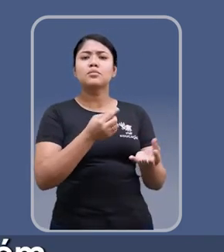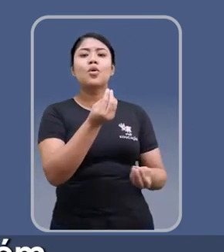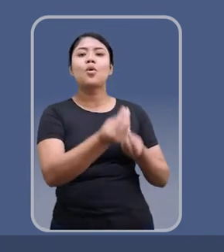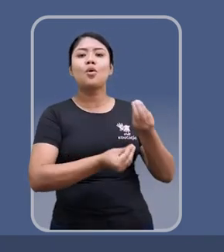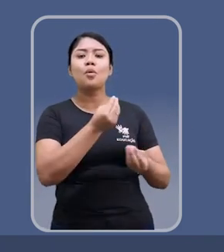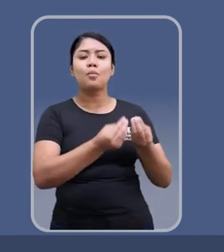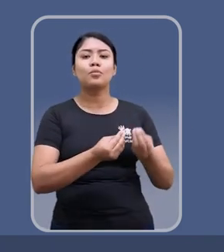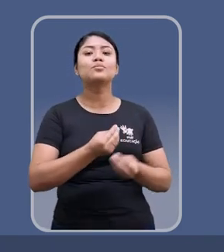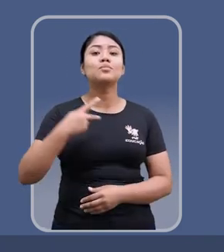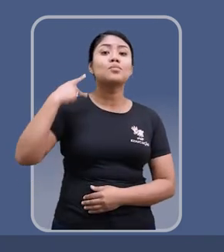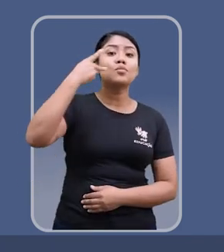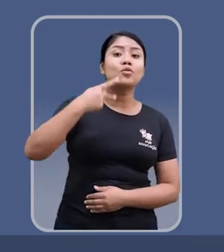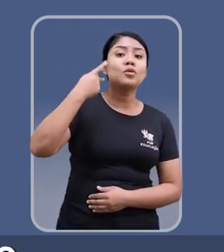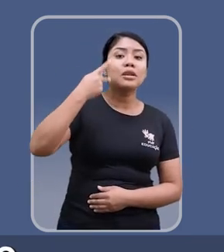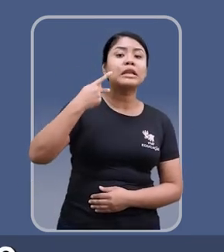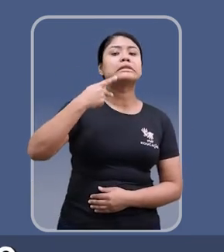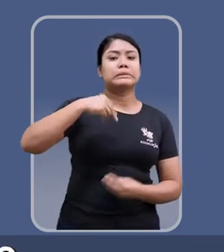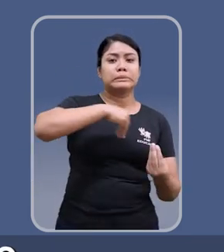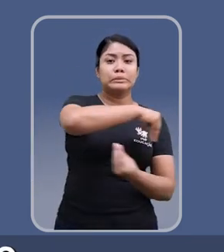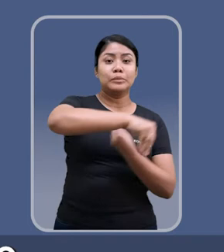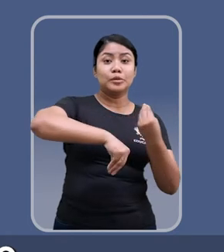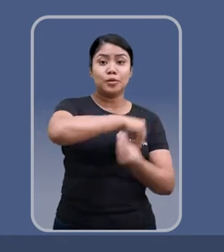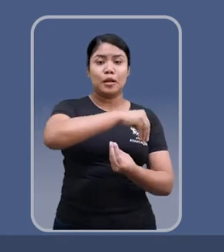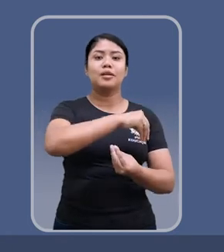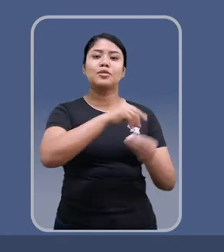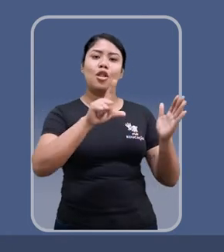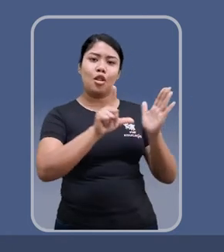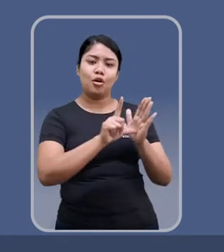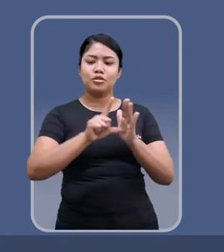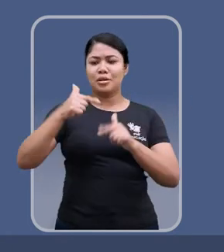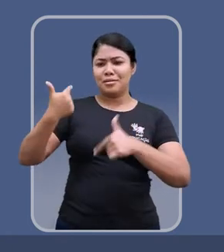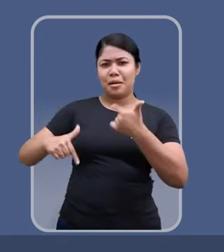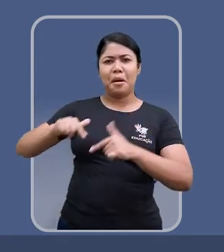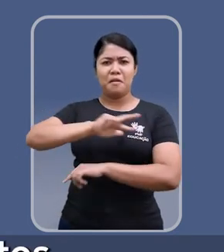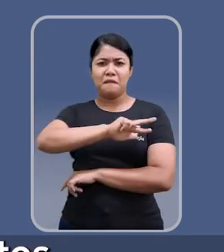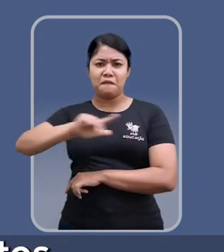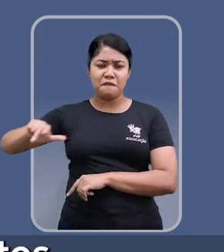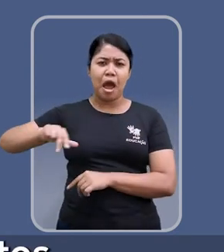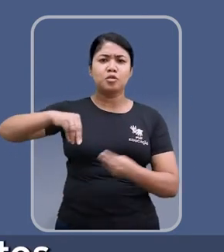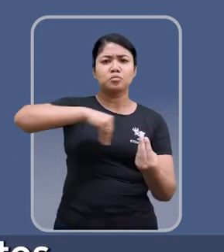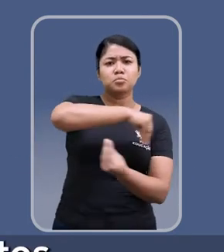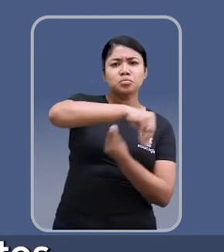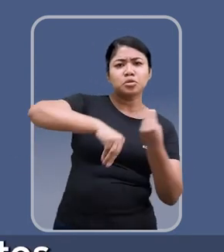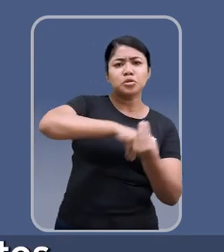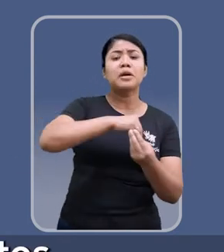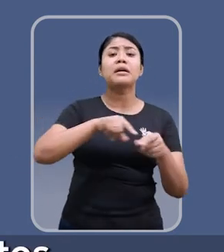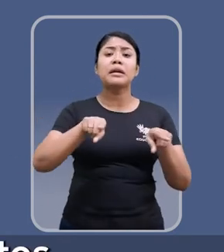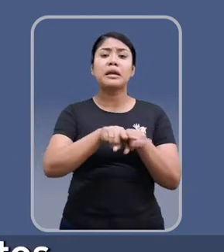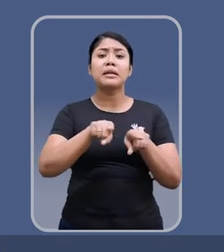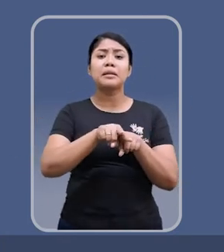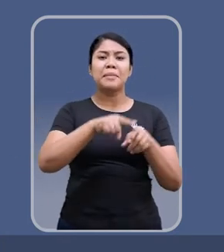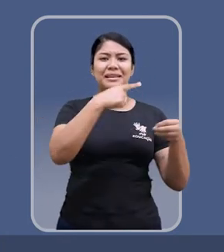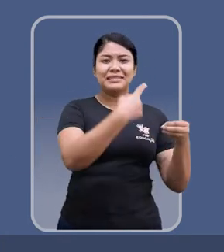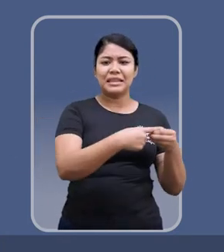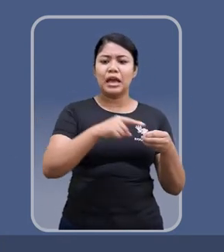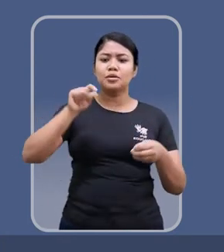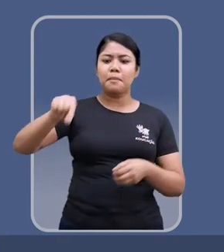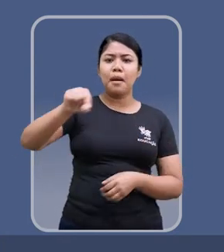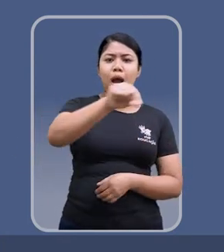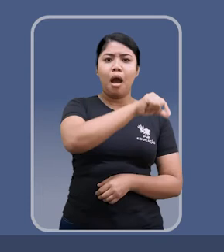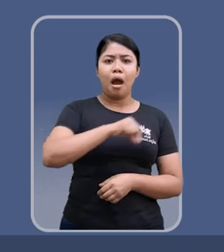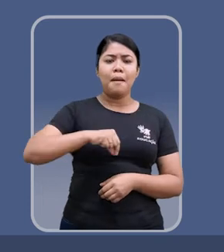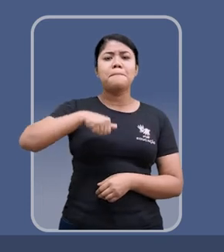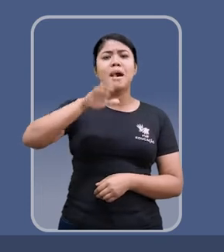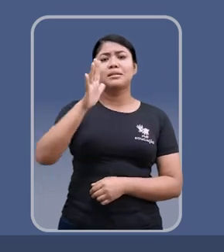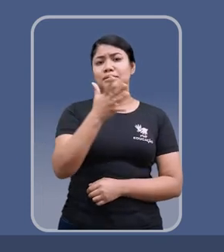integrado também com a política de usos mistos, para que a gente tenha comércio, serviços sobrepostos e reduz, inclusive, os deslocamentos para outros lugares da